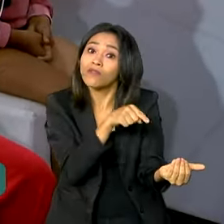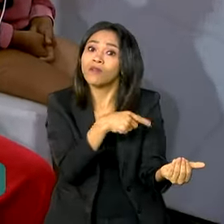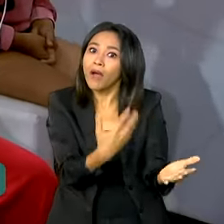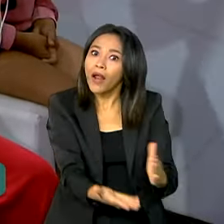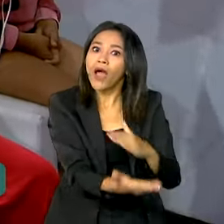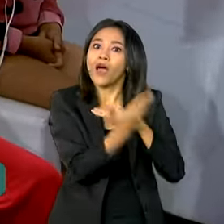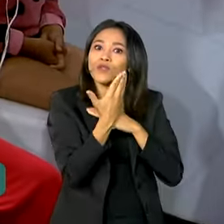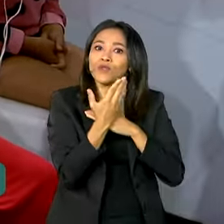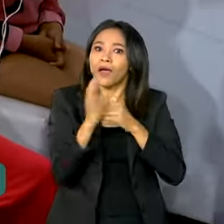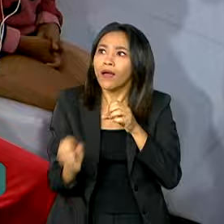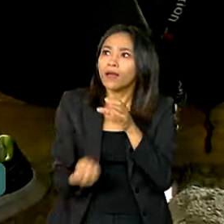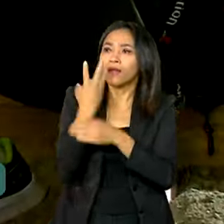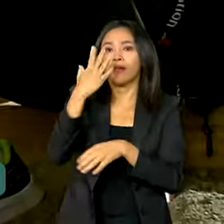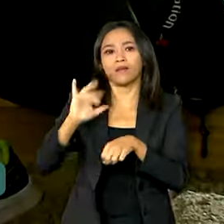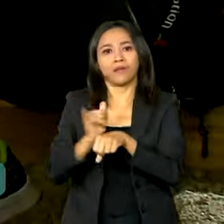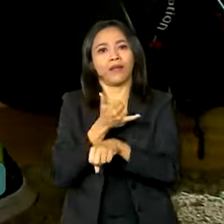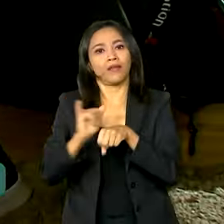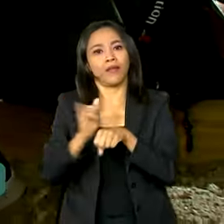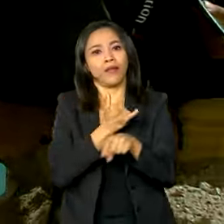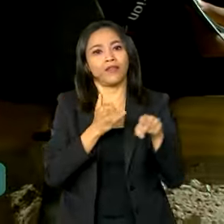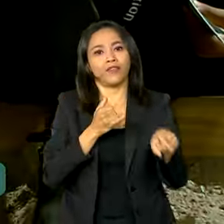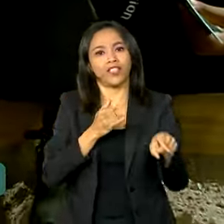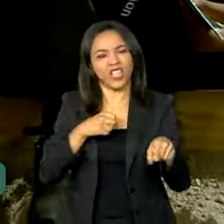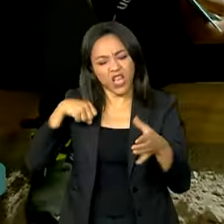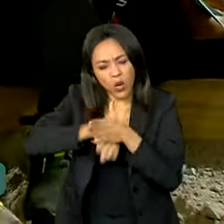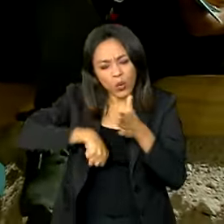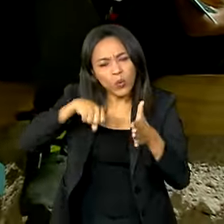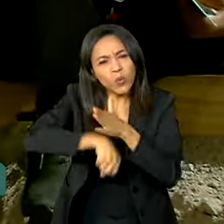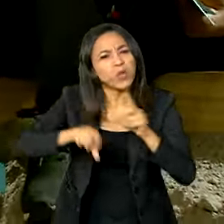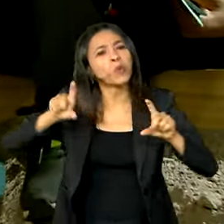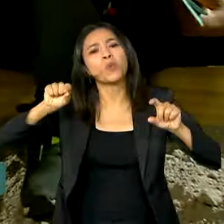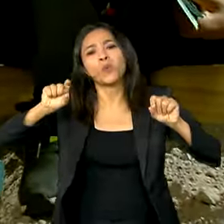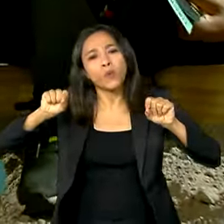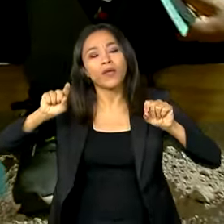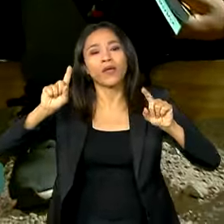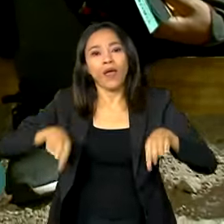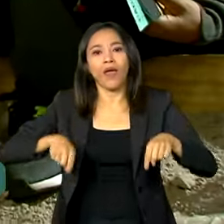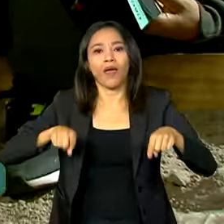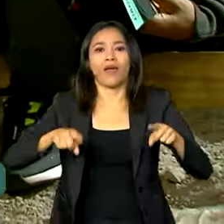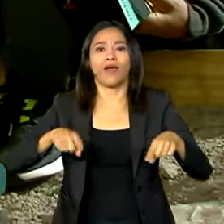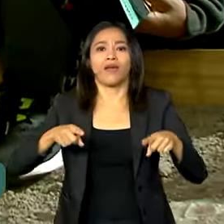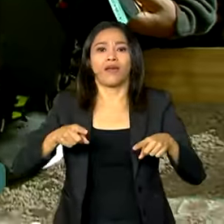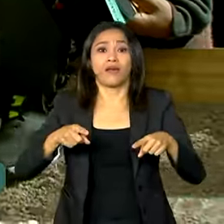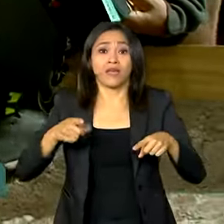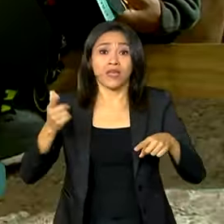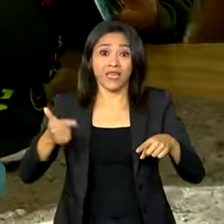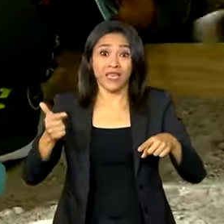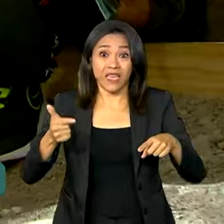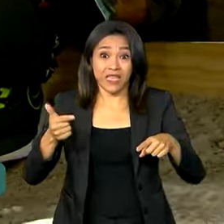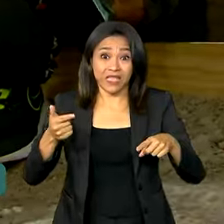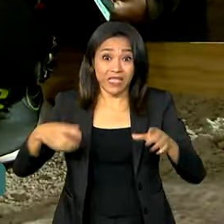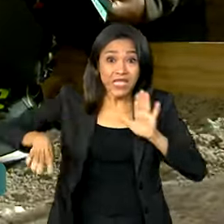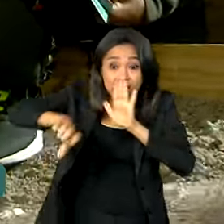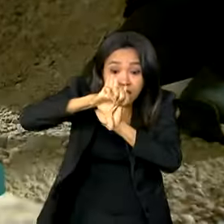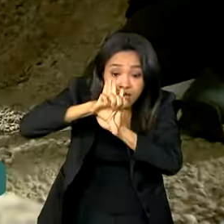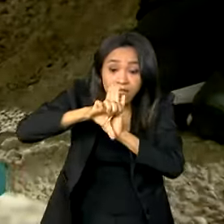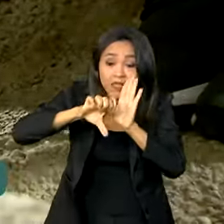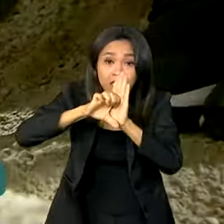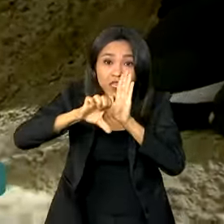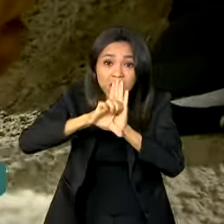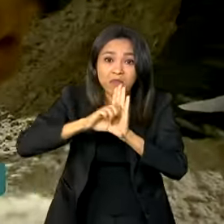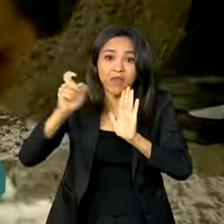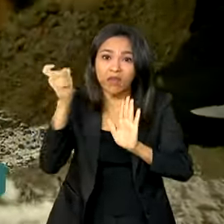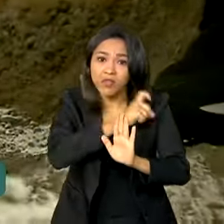ajudar a criar mecanismos dessa grande luta que é fazer com que esse crime que é cometido, que é a